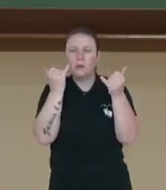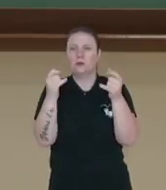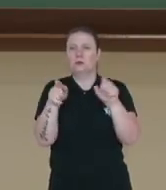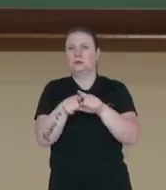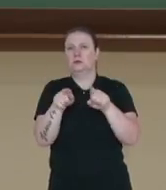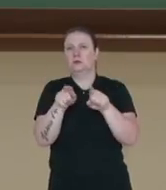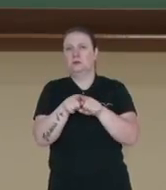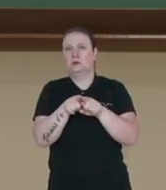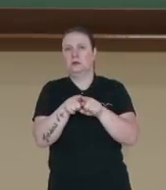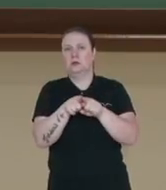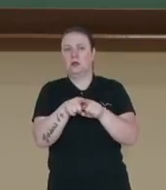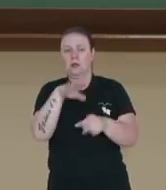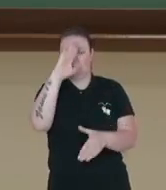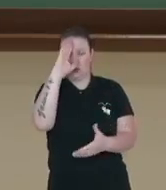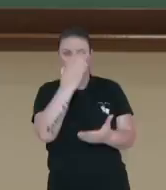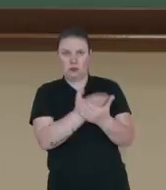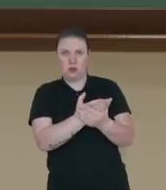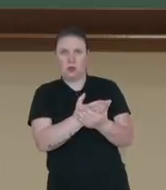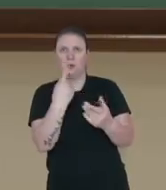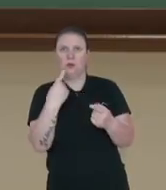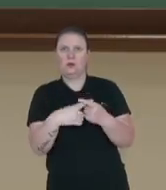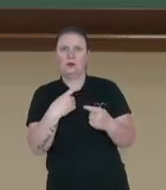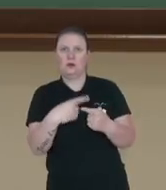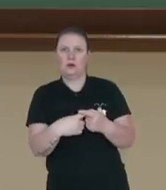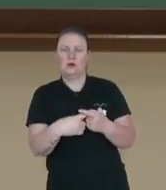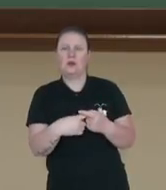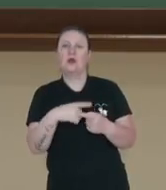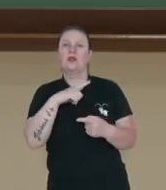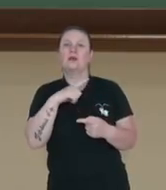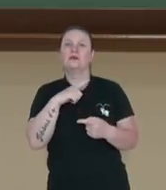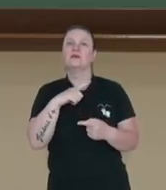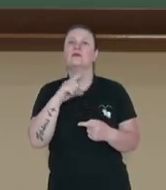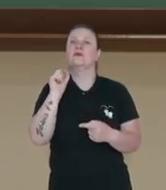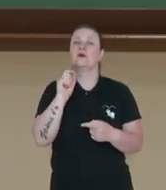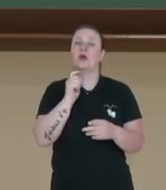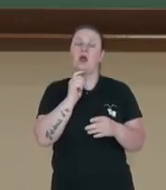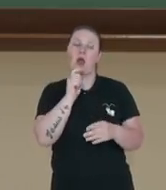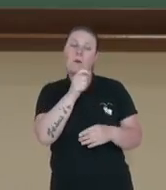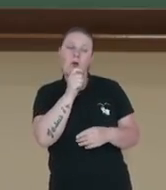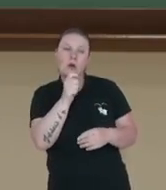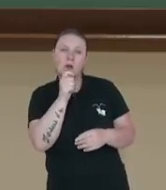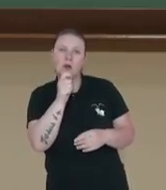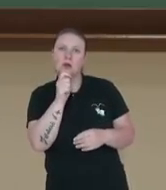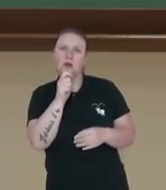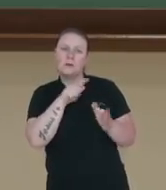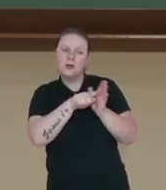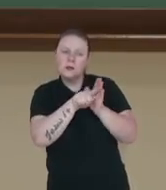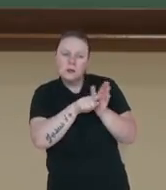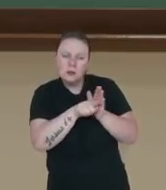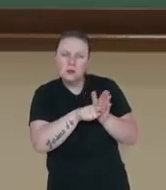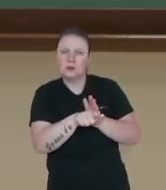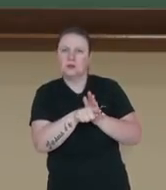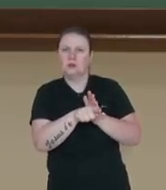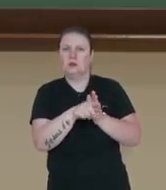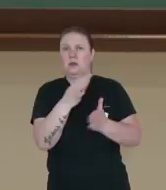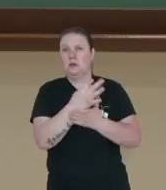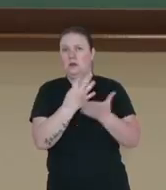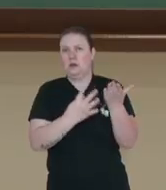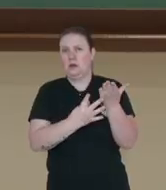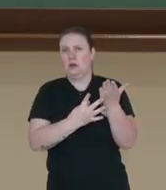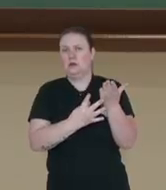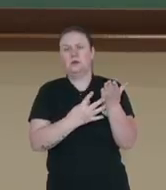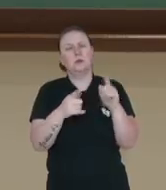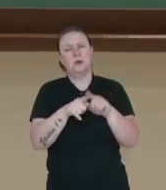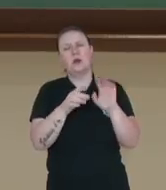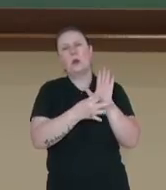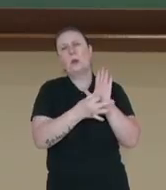maior confiabilidade. Então, eles vêm ali para ilustrar a reportagem. Na verdade, a reportagem vai ser também um texto de opinião, que lá